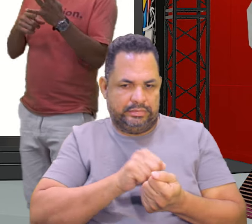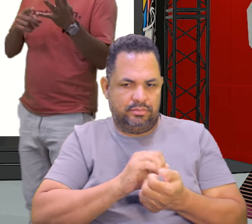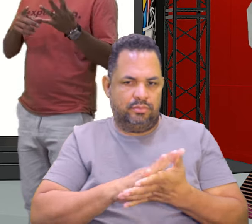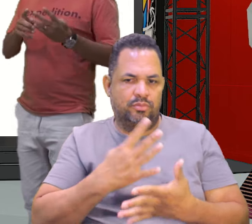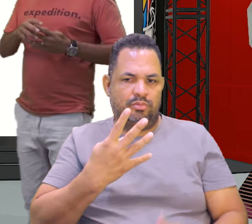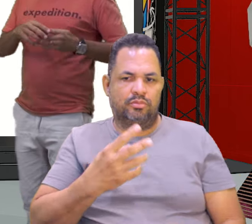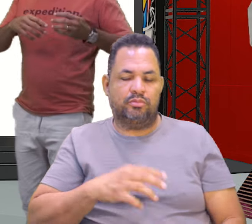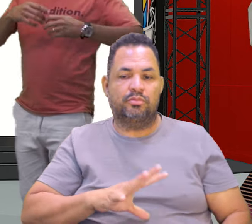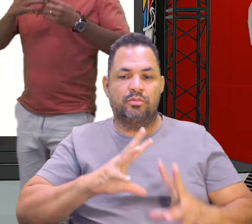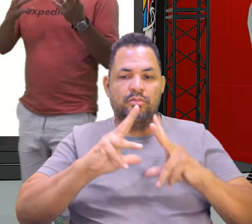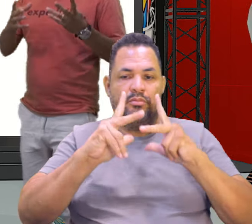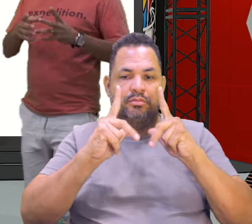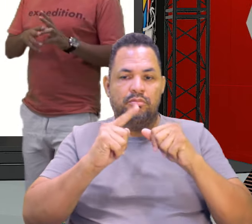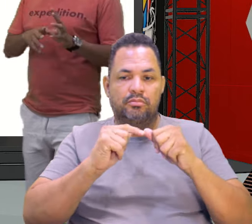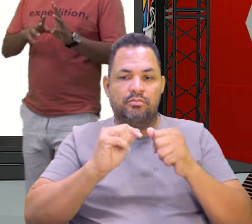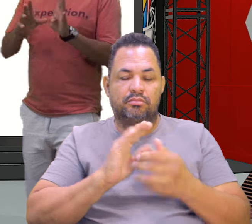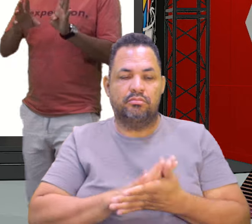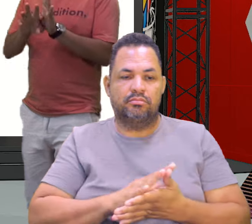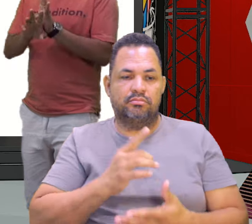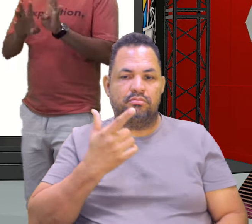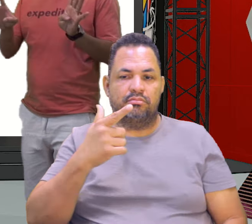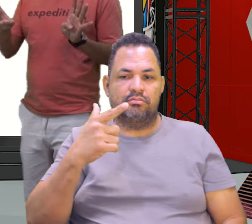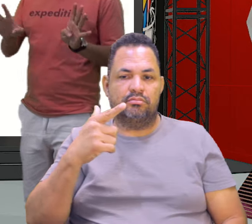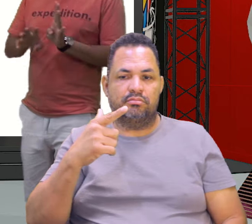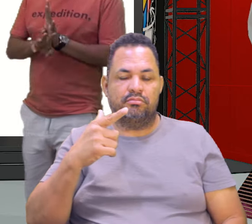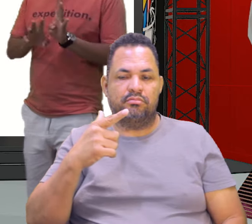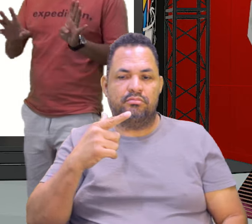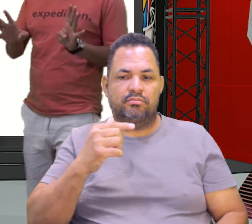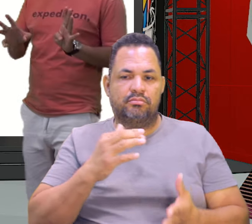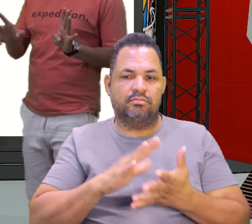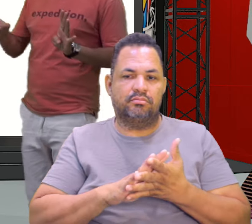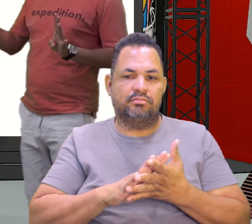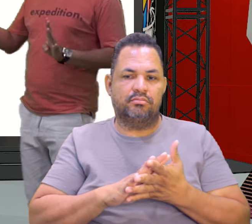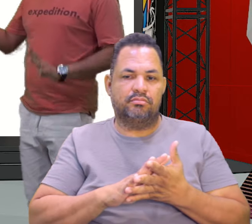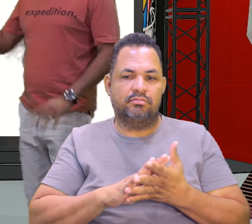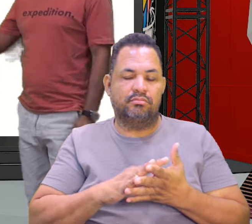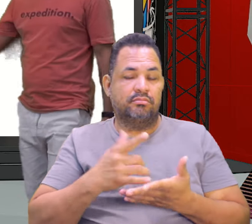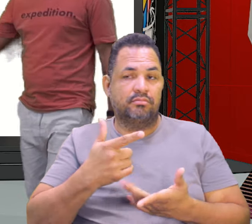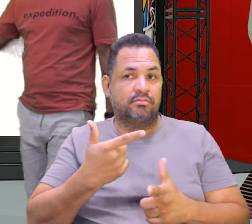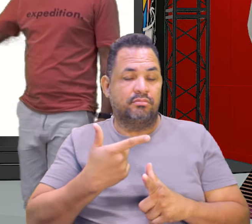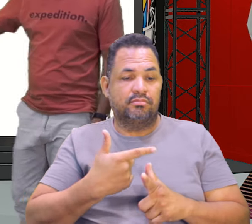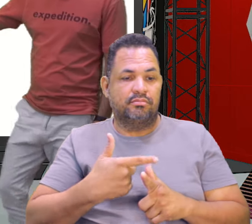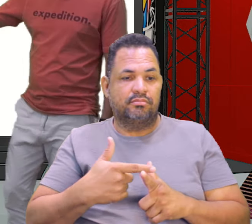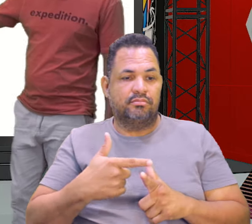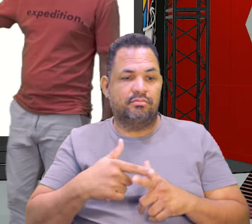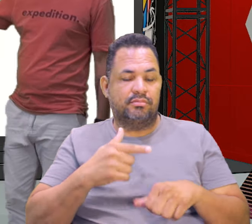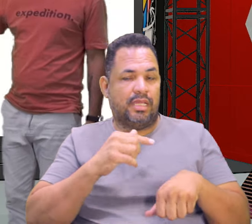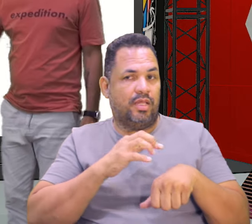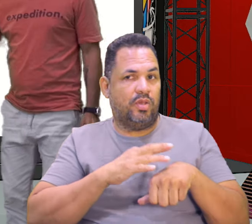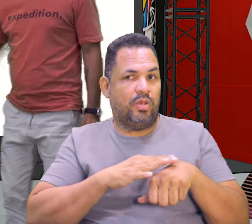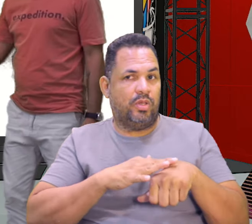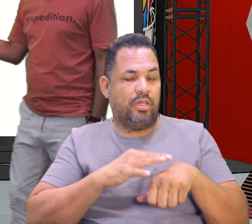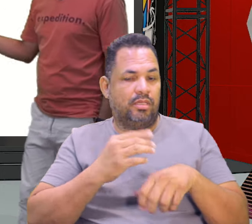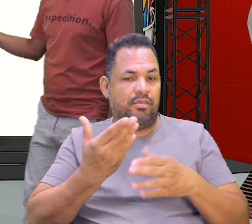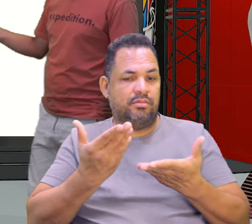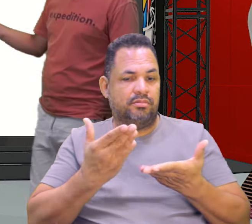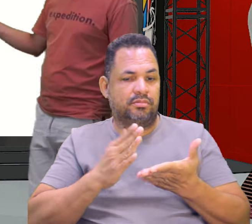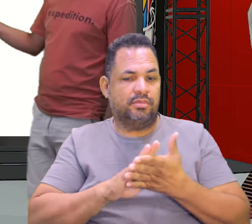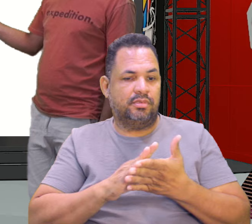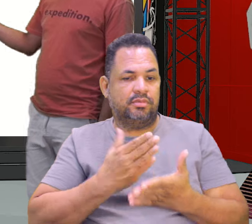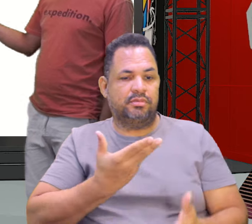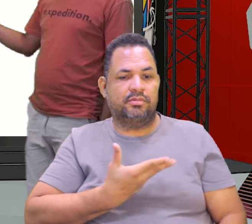todas são pessoas que não têm nenhum tipo de transtorno, nada, e a nossa amiga Kátia está jogando